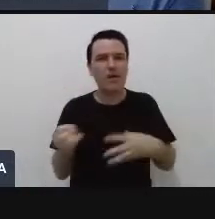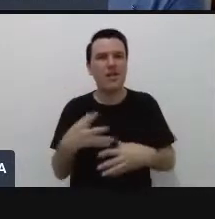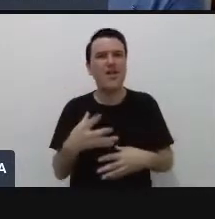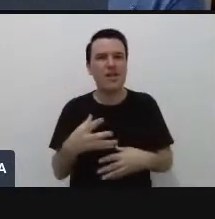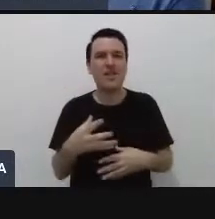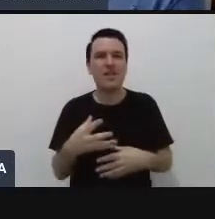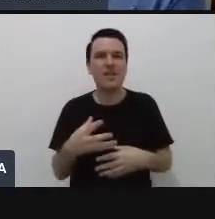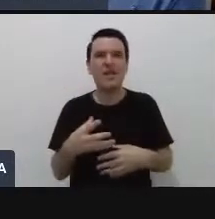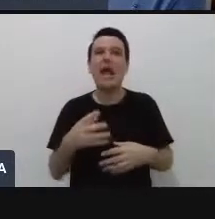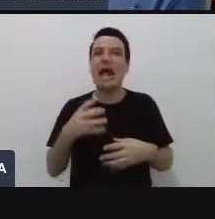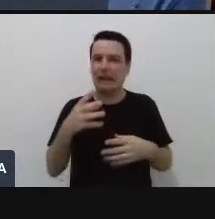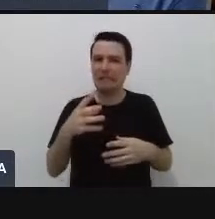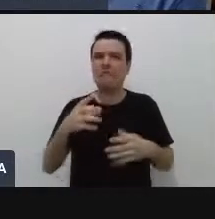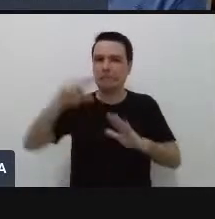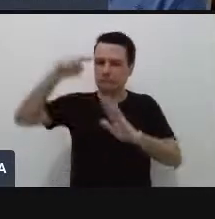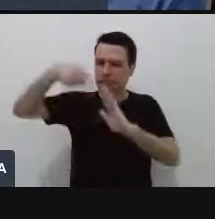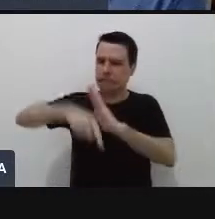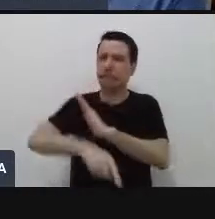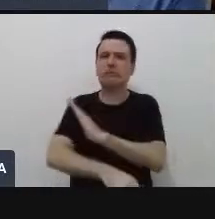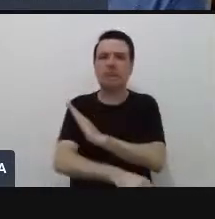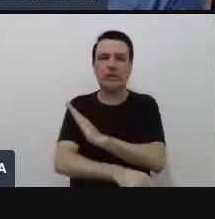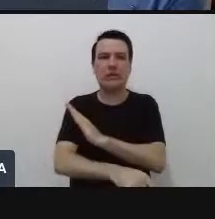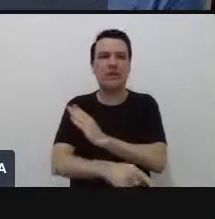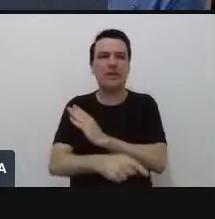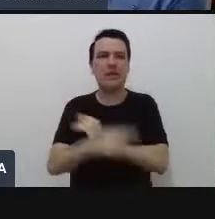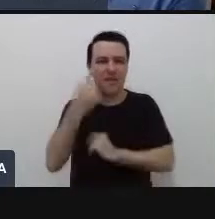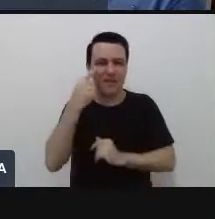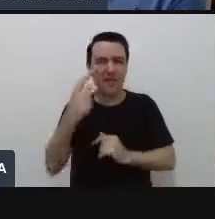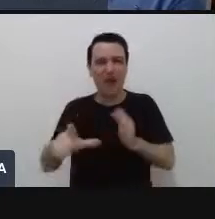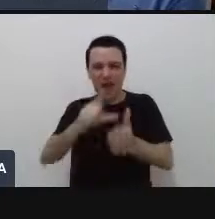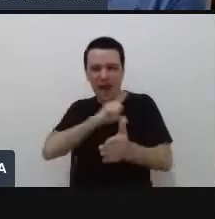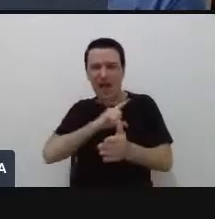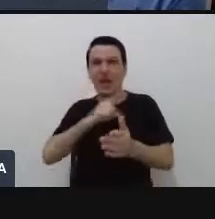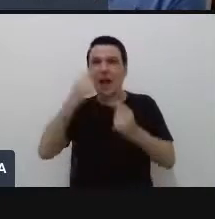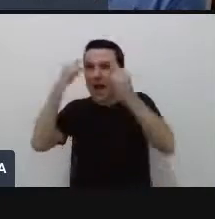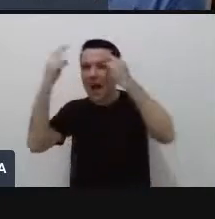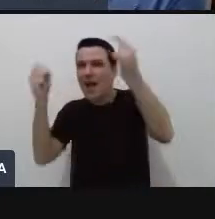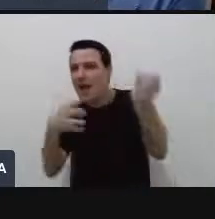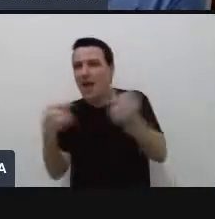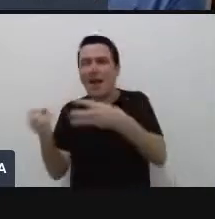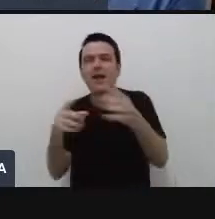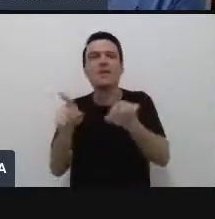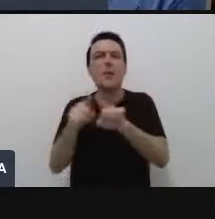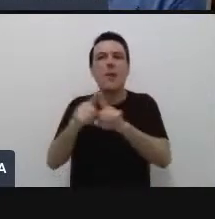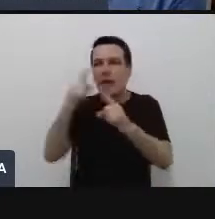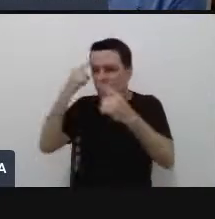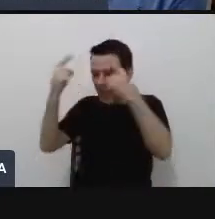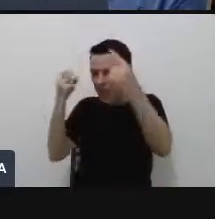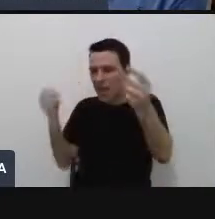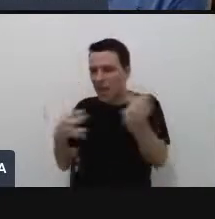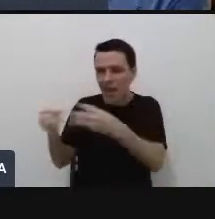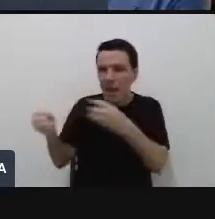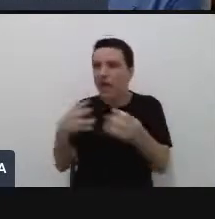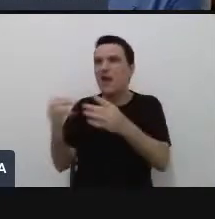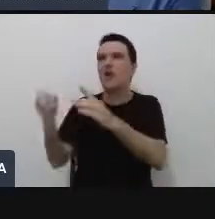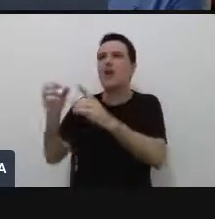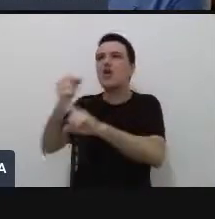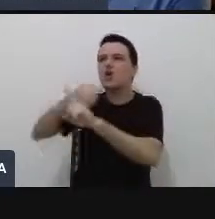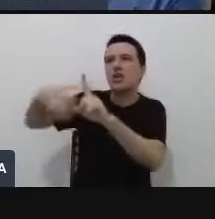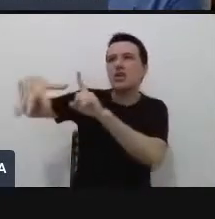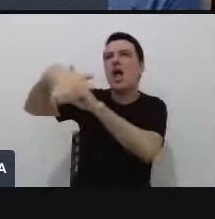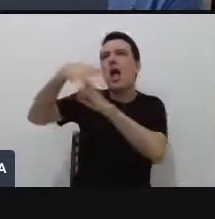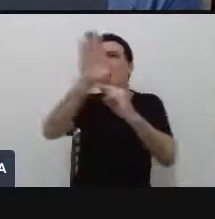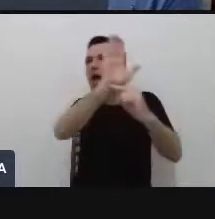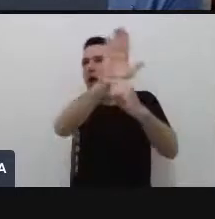é um conceito muito complexo. A gente viu essas iniciativas inovadoras, vimos um pouco do conceito de inovação social, a ideia de criar novas soluções